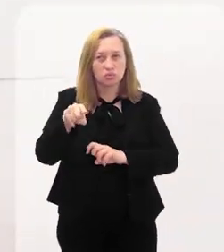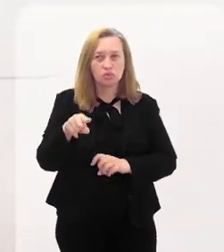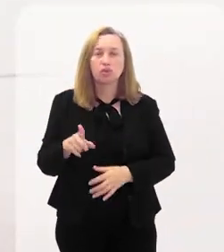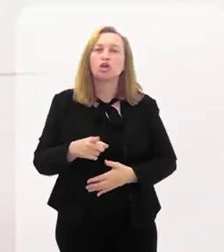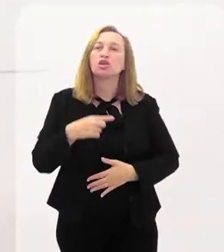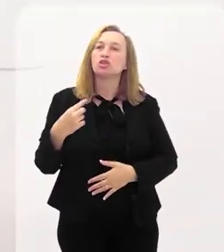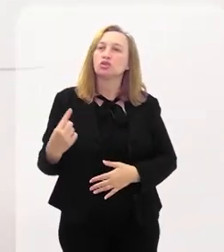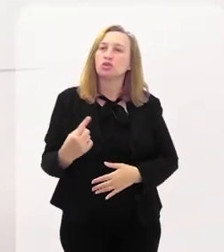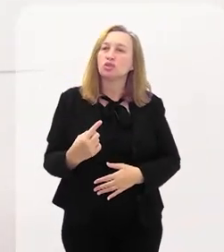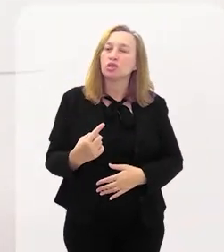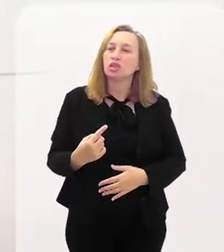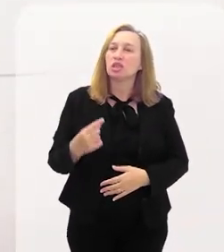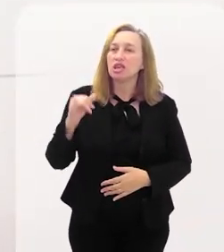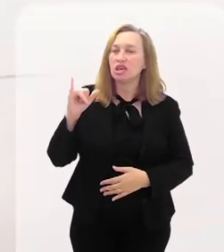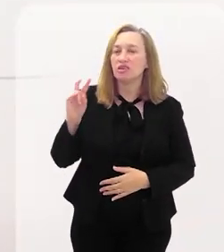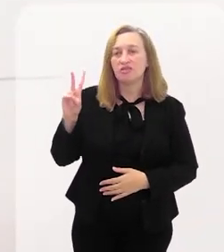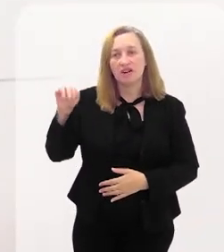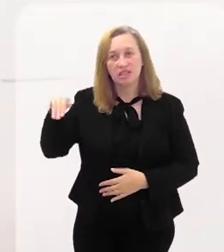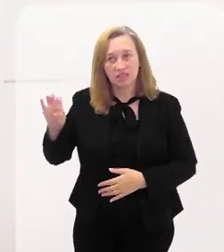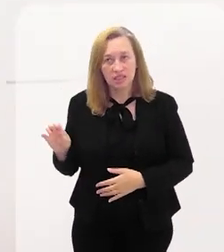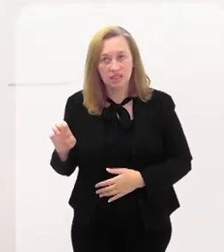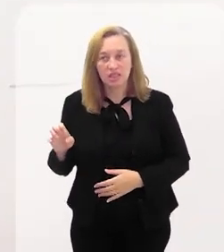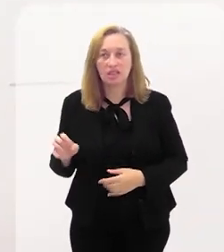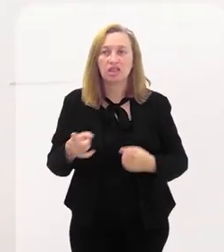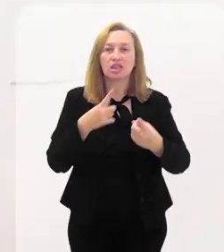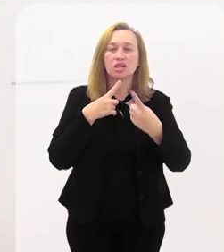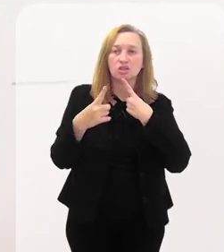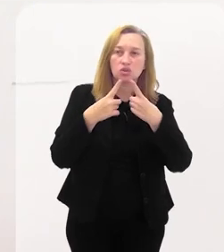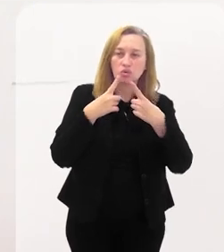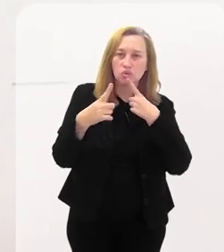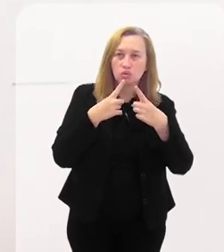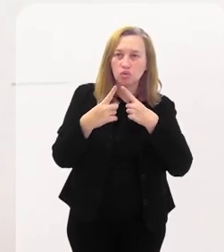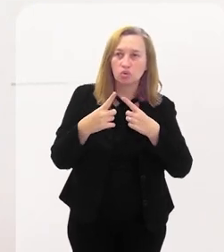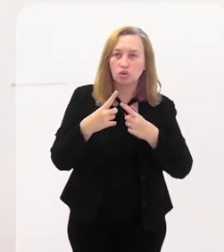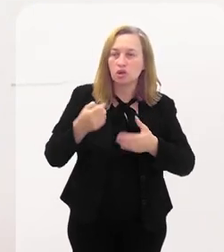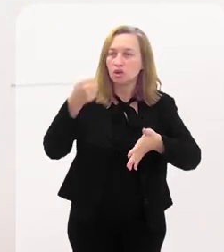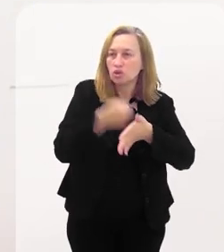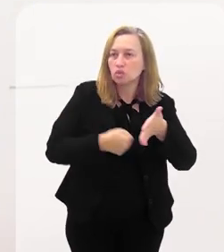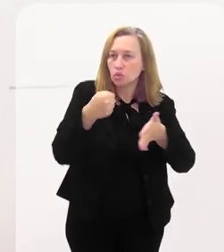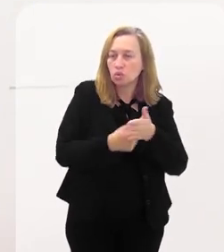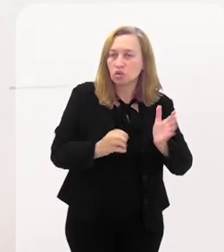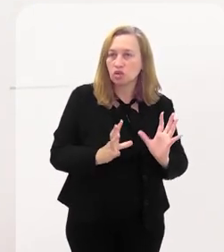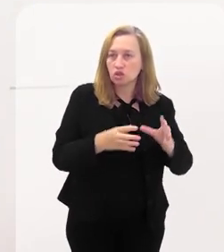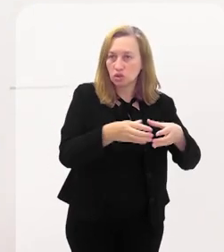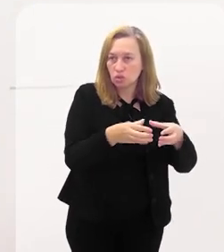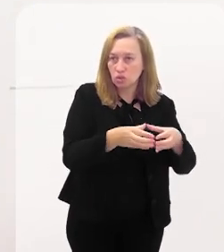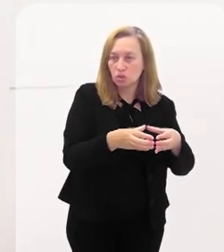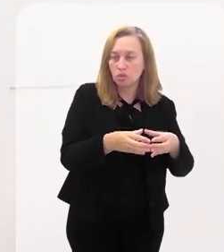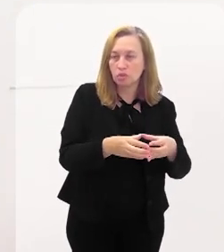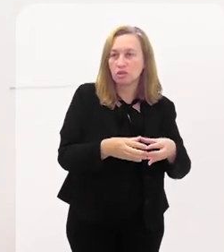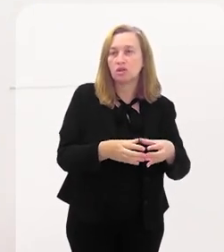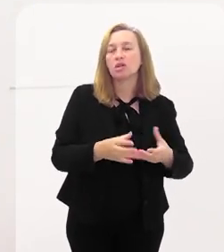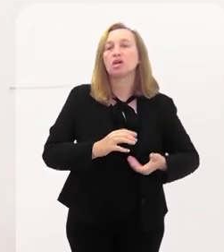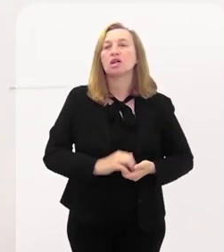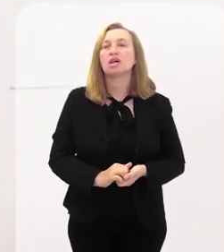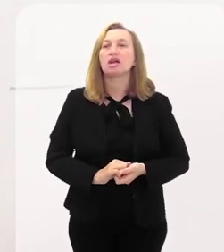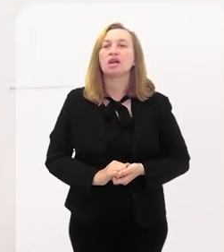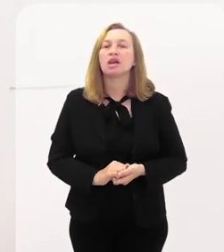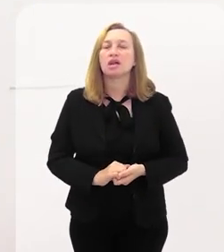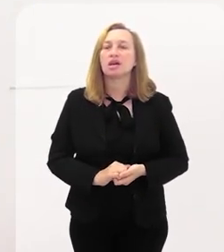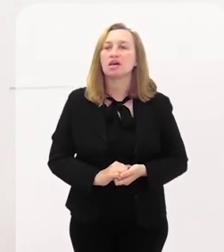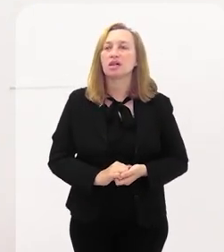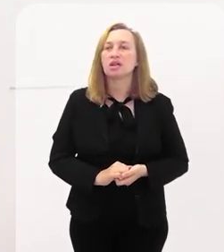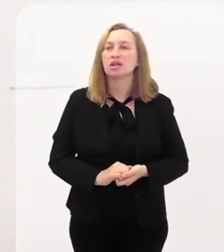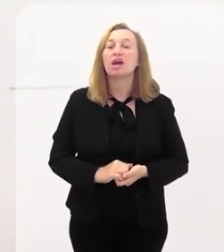de nós, ao mesmo tempo que o Ivani deflagra o debate na questão da luta de classe e que traz esse debate identitário,